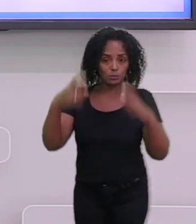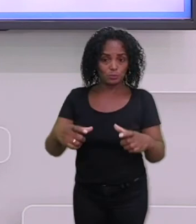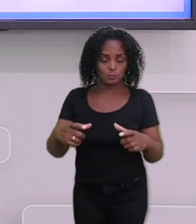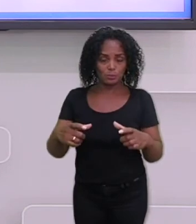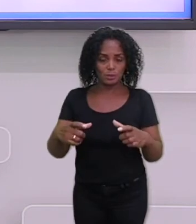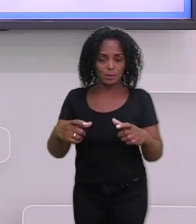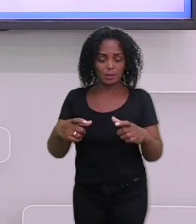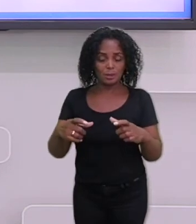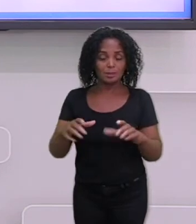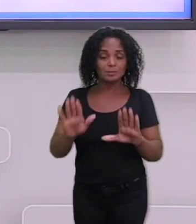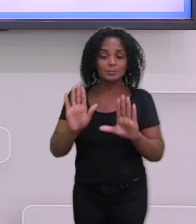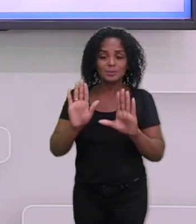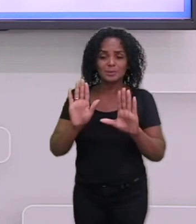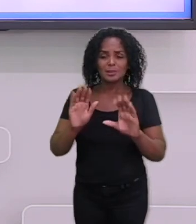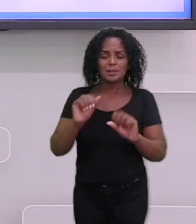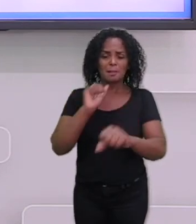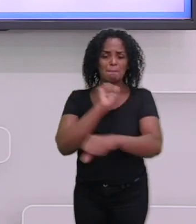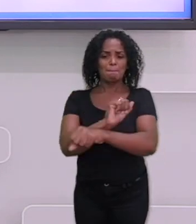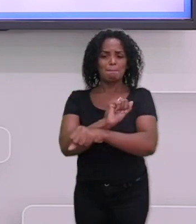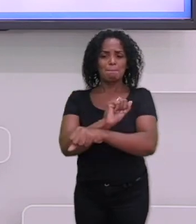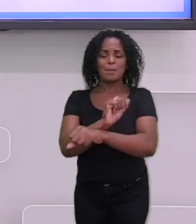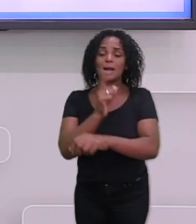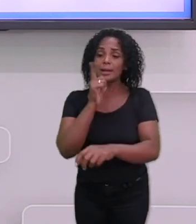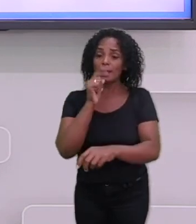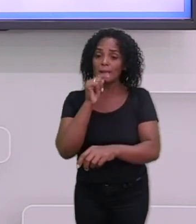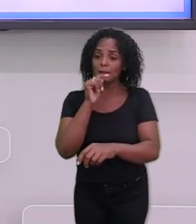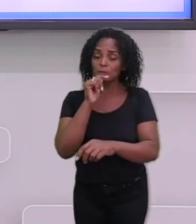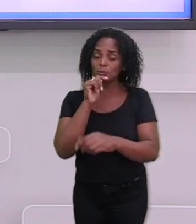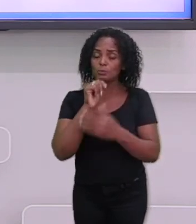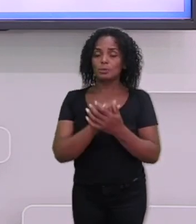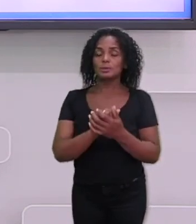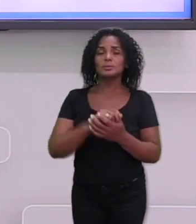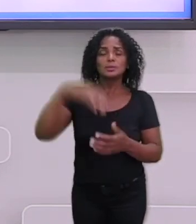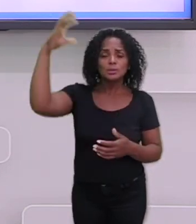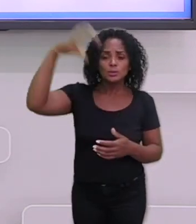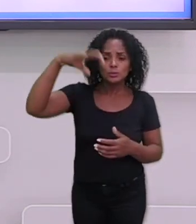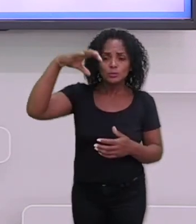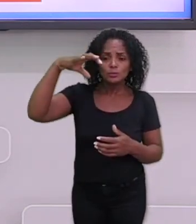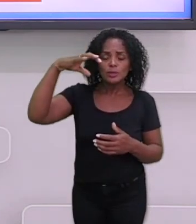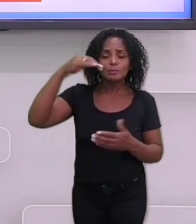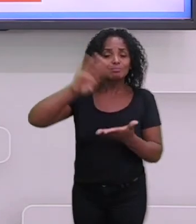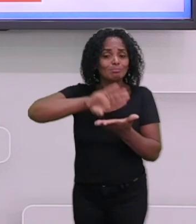sabe que impossa água, choveu, vai lá e tira.